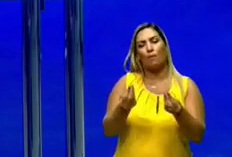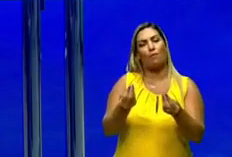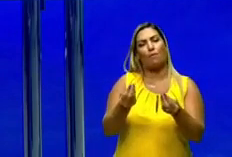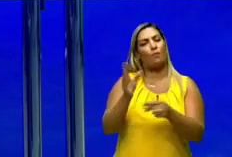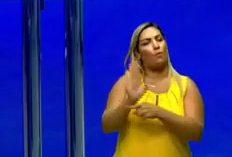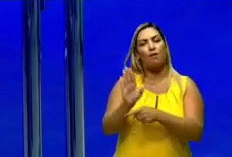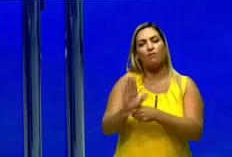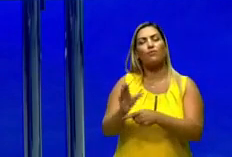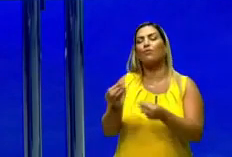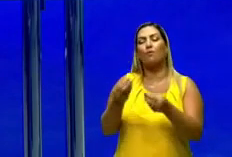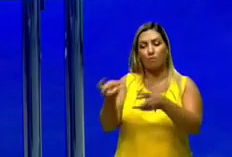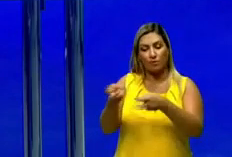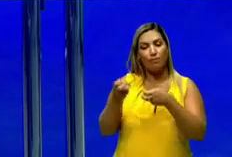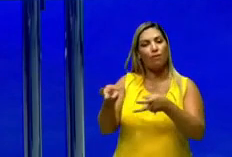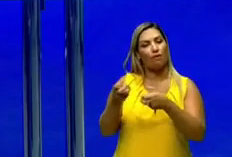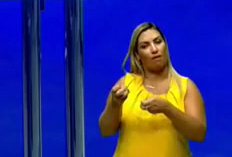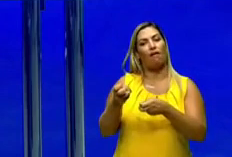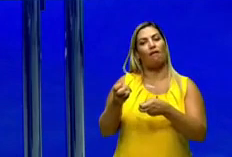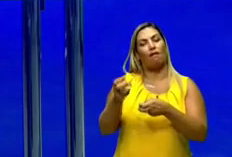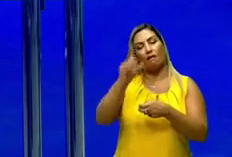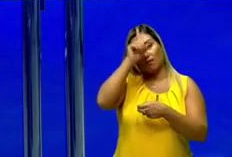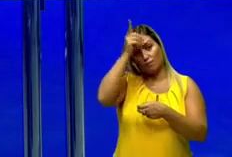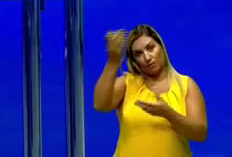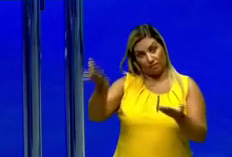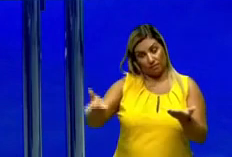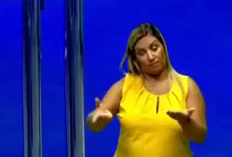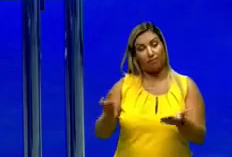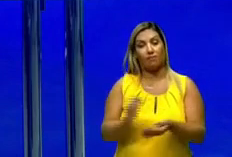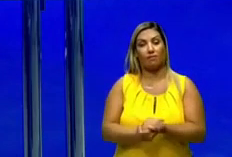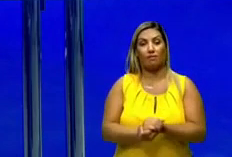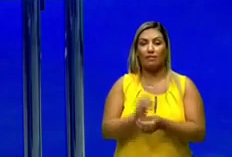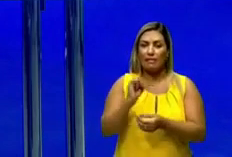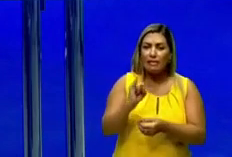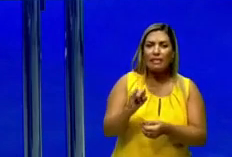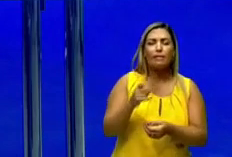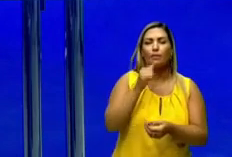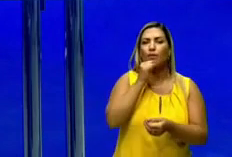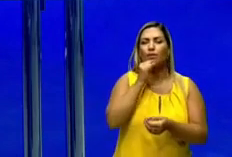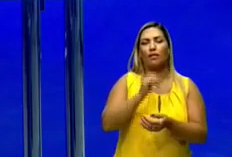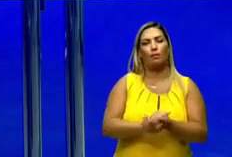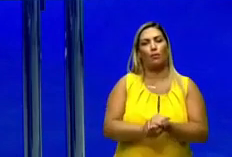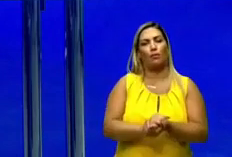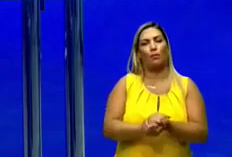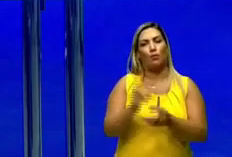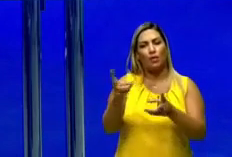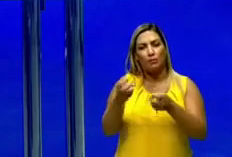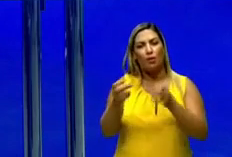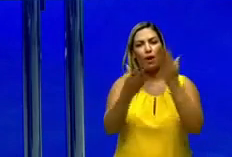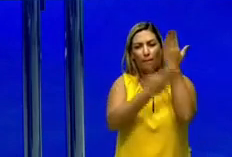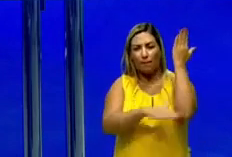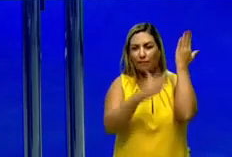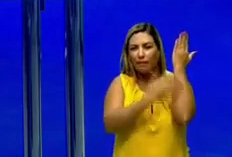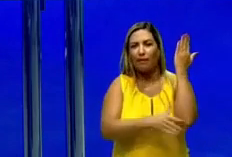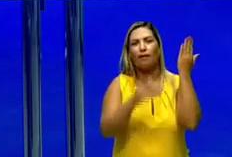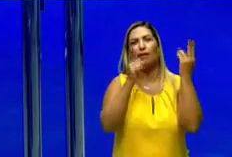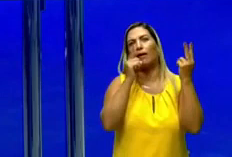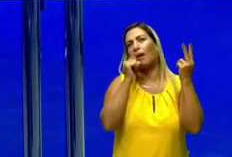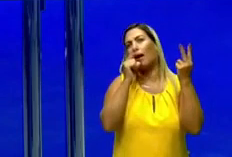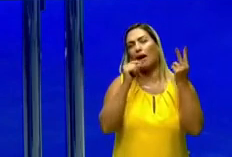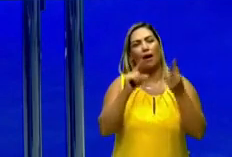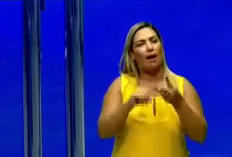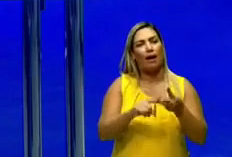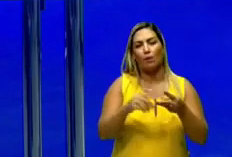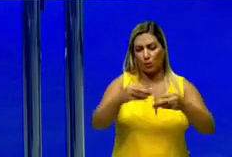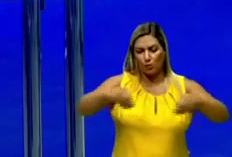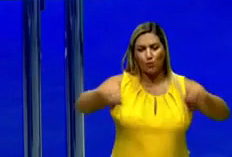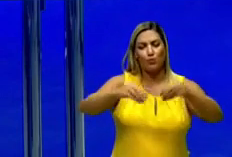para poder explorar esses recursos naturais. Então se vai explorar, seja um recurso como madeira, a água, se é o solo,